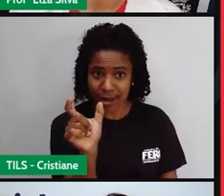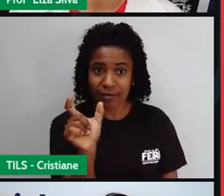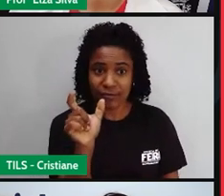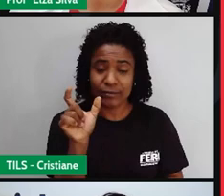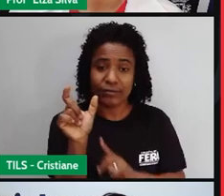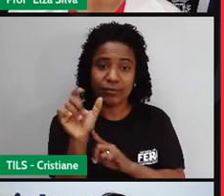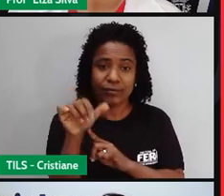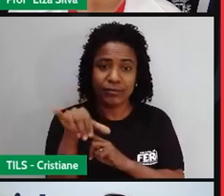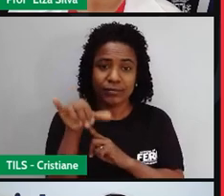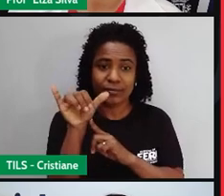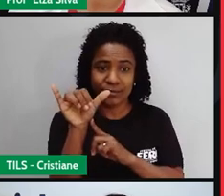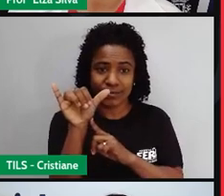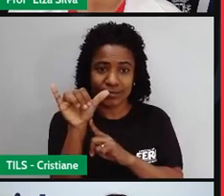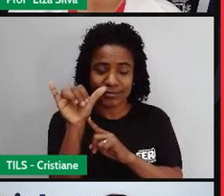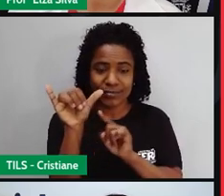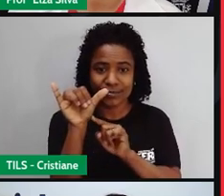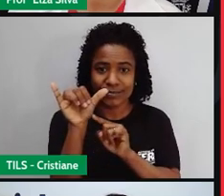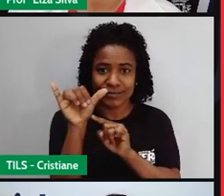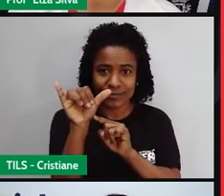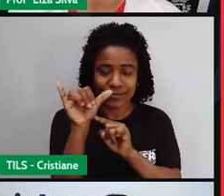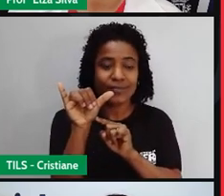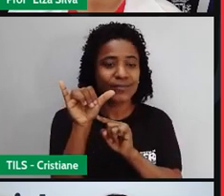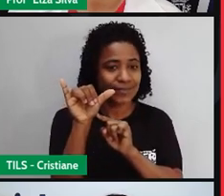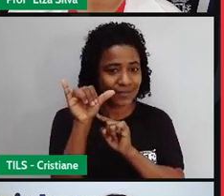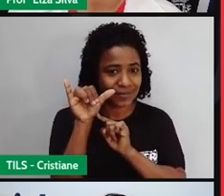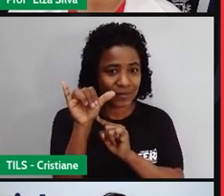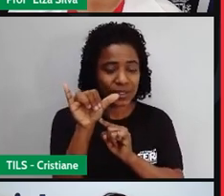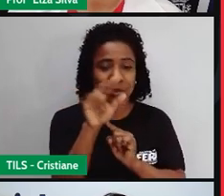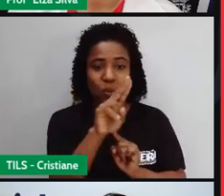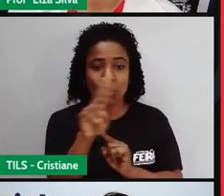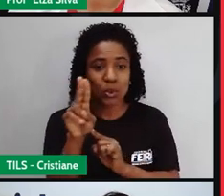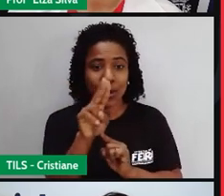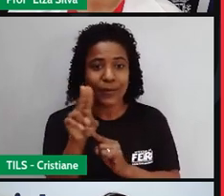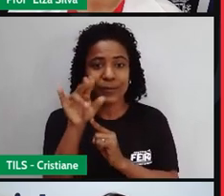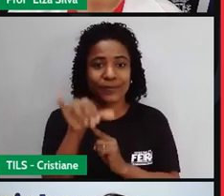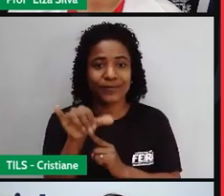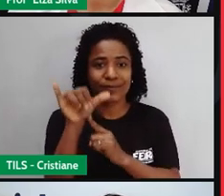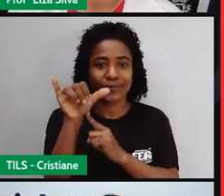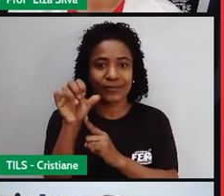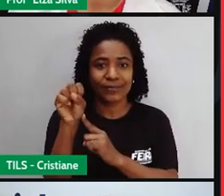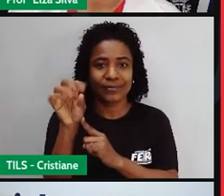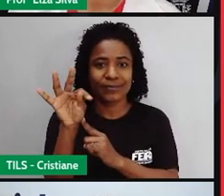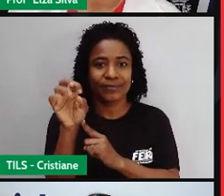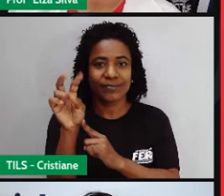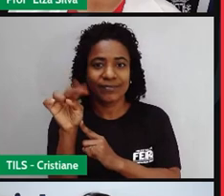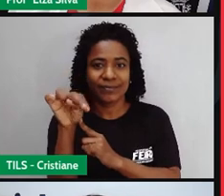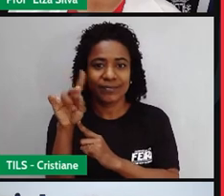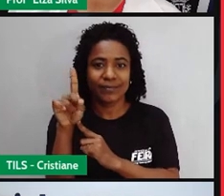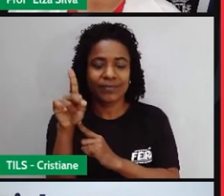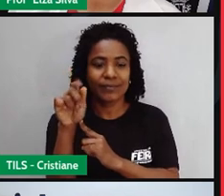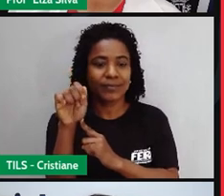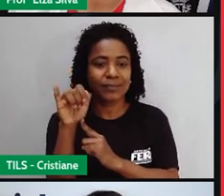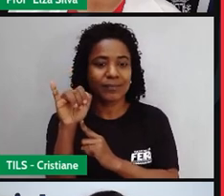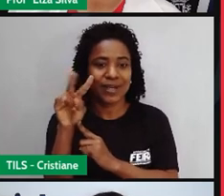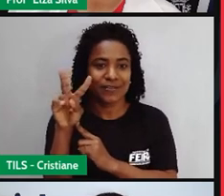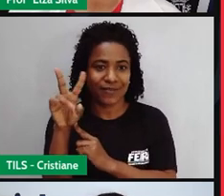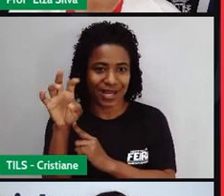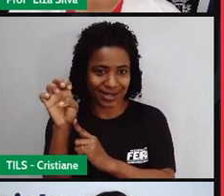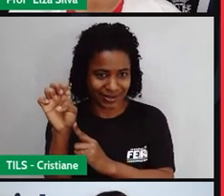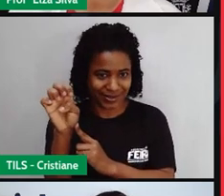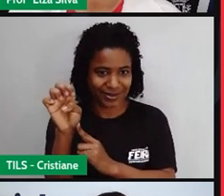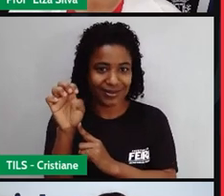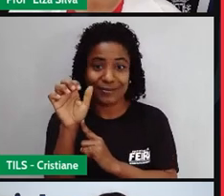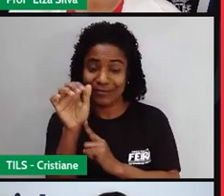o nome dado a esse dia do amigo lá na Finlândia é Stana Stavampaiva,